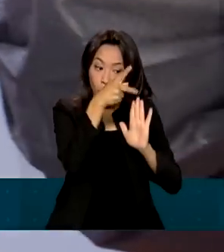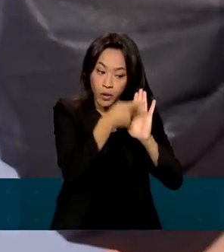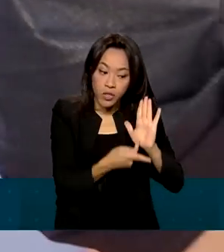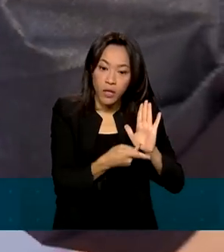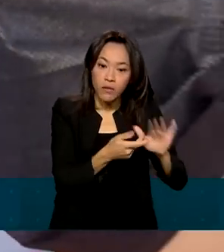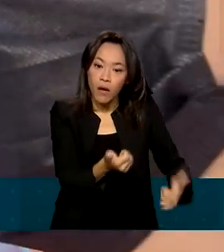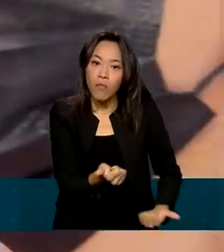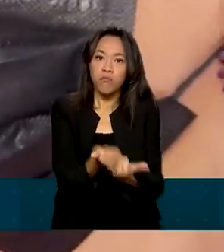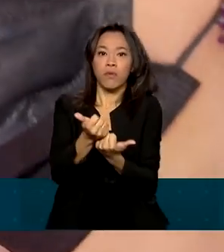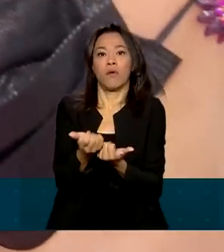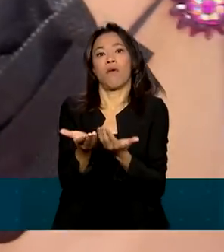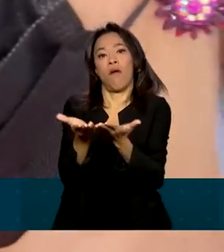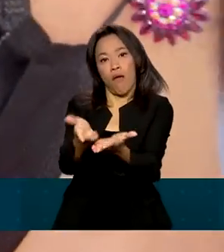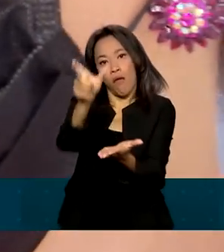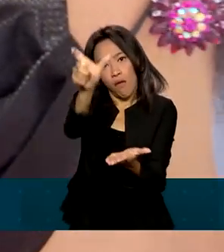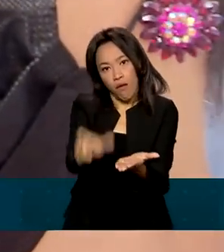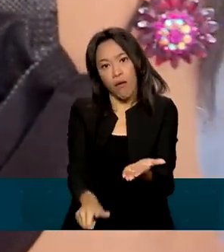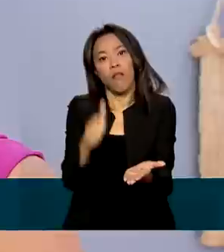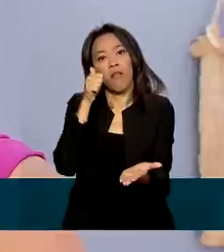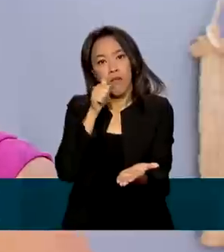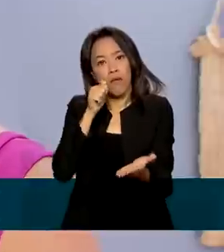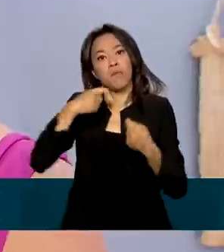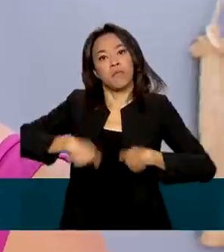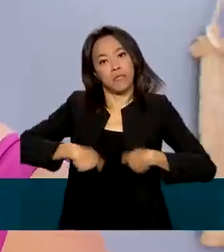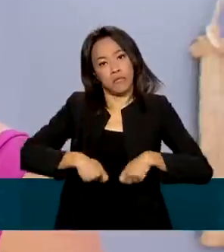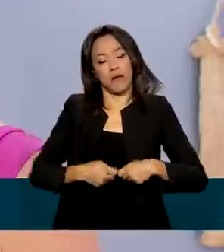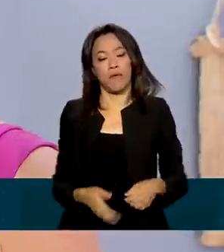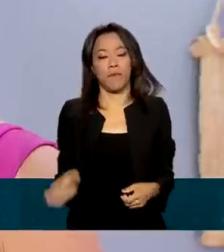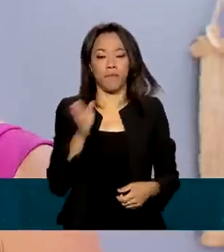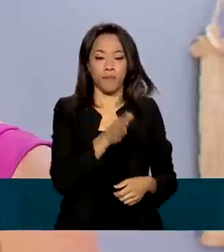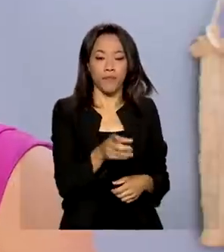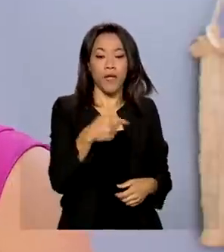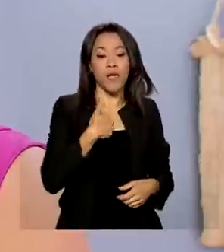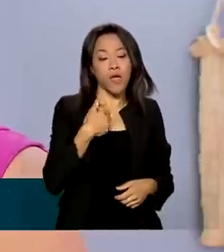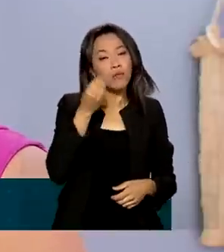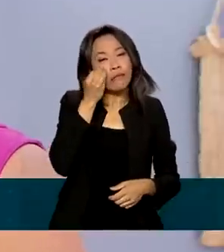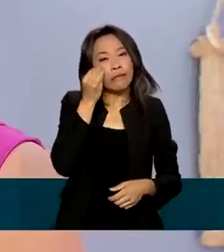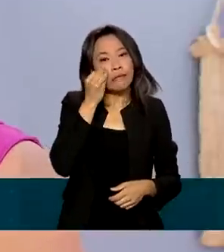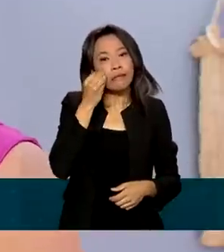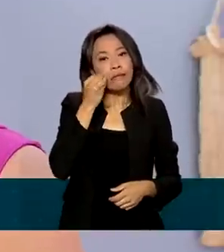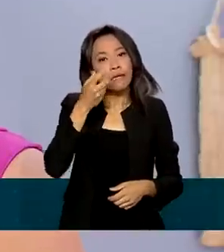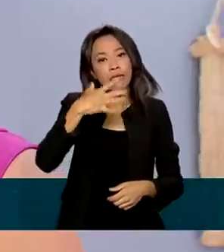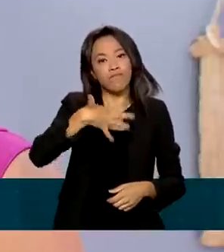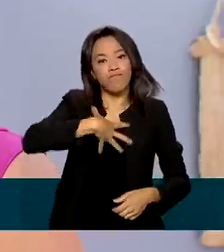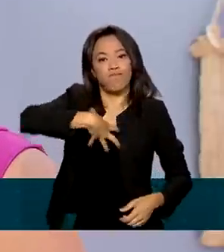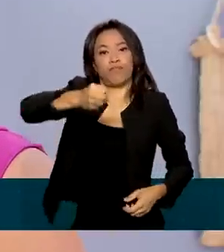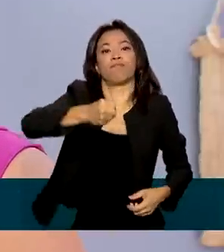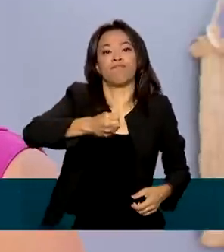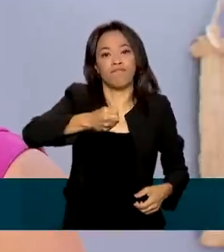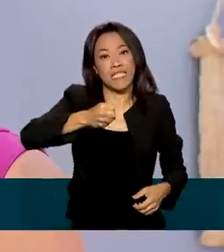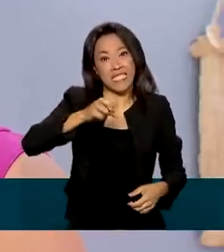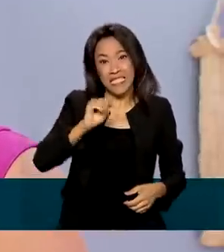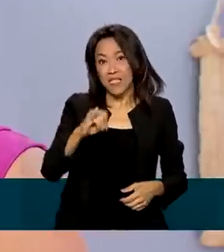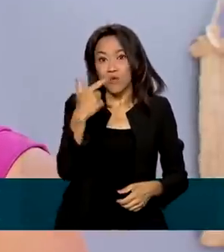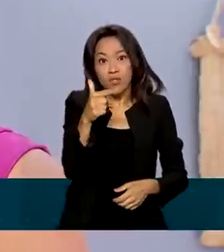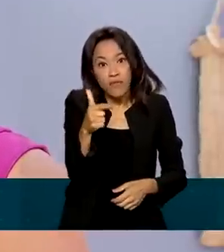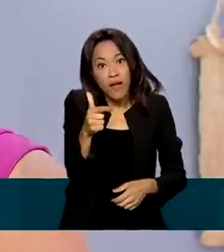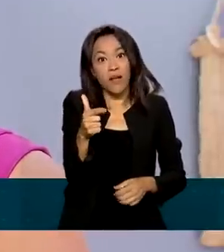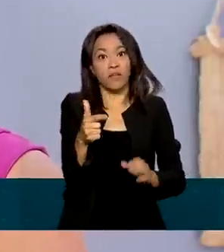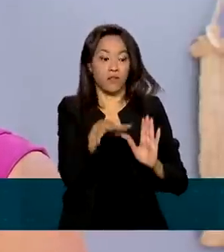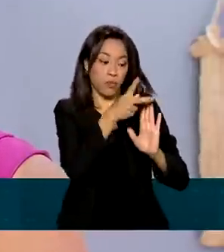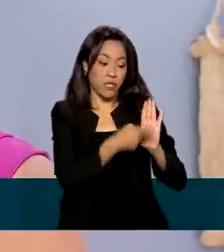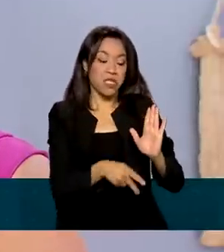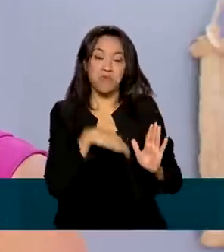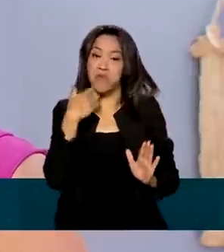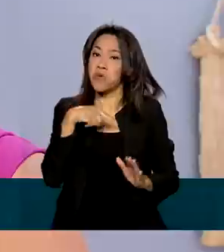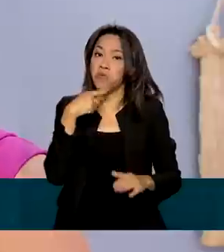trouxe apoio que ela precisava. Eu tentei contra a minha própria vida. Se não fosse esse projeto, talvez eu nem estaria quitando essa